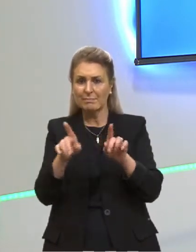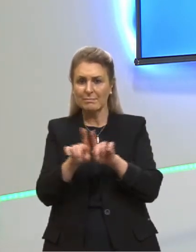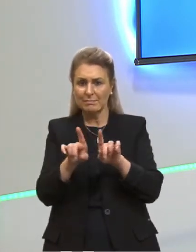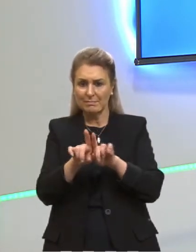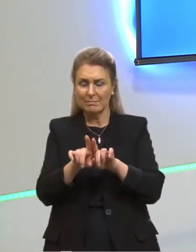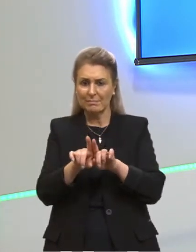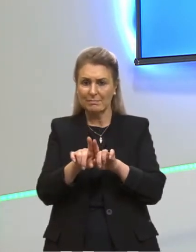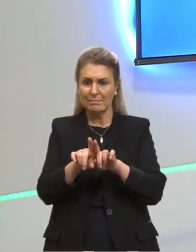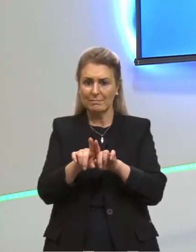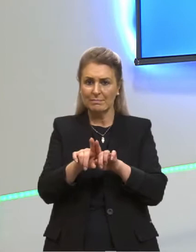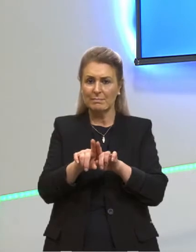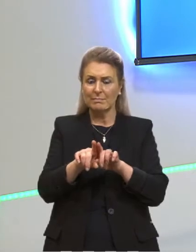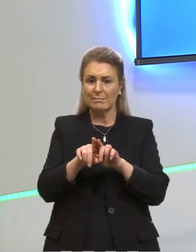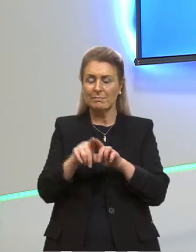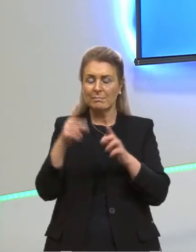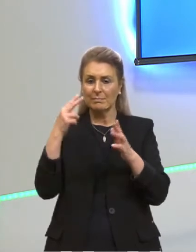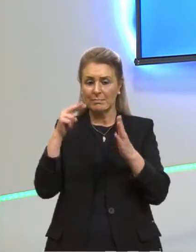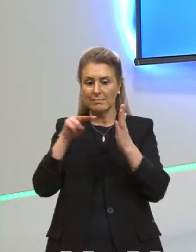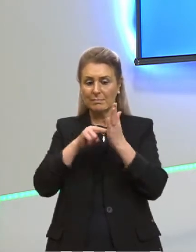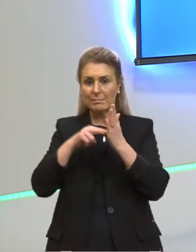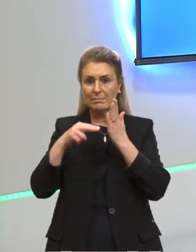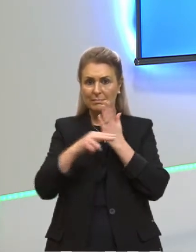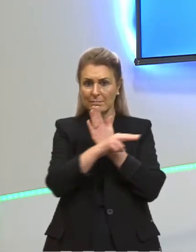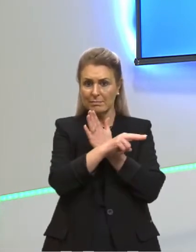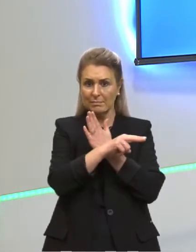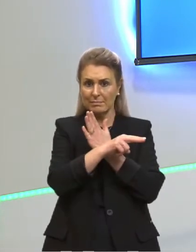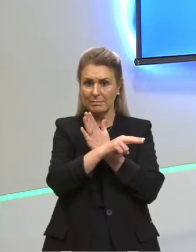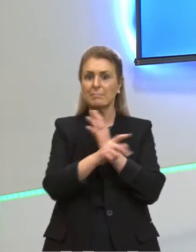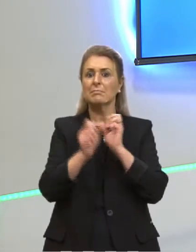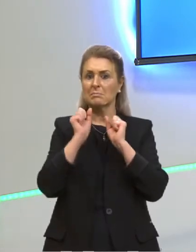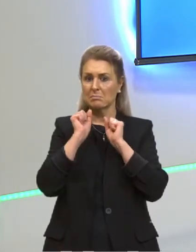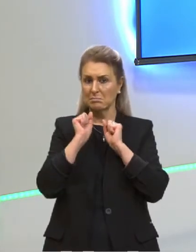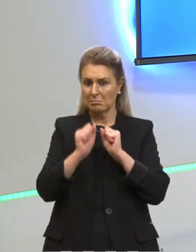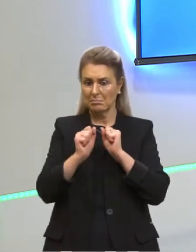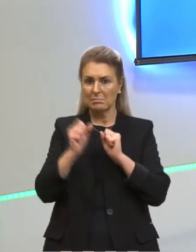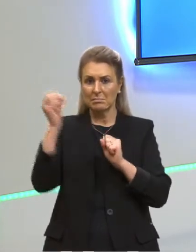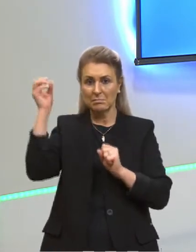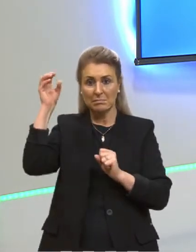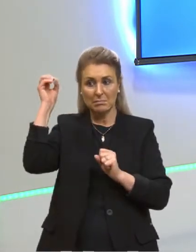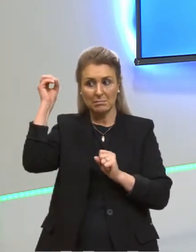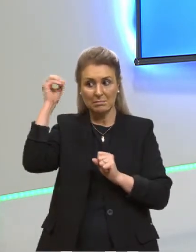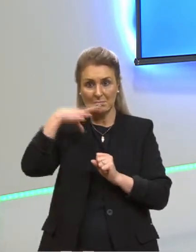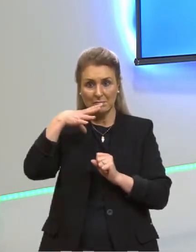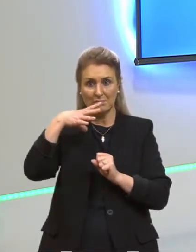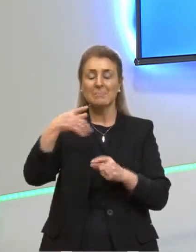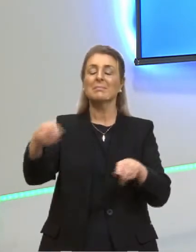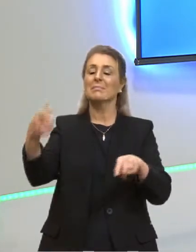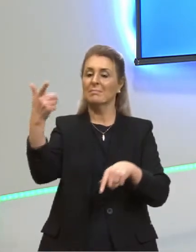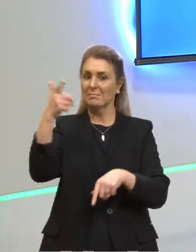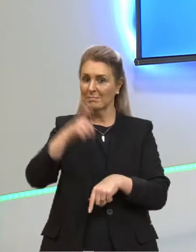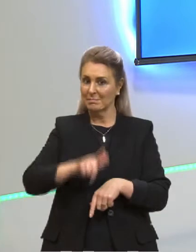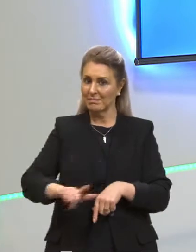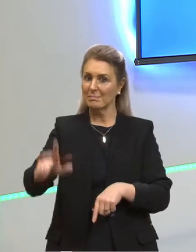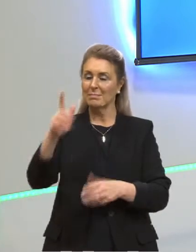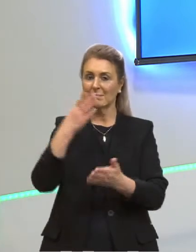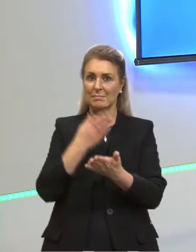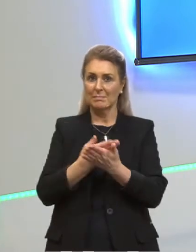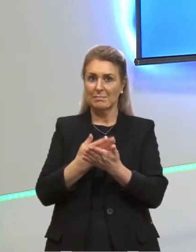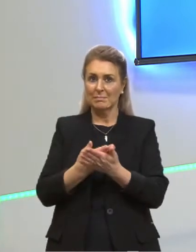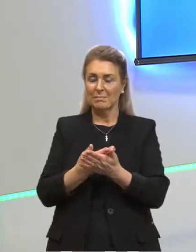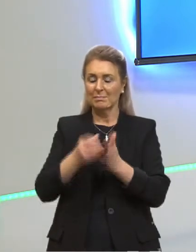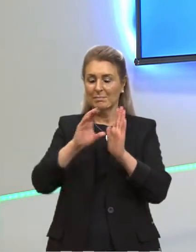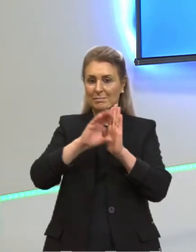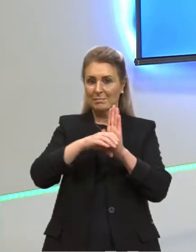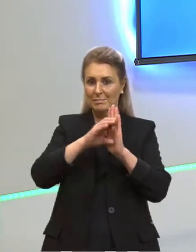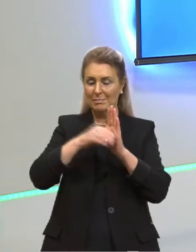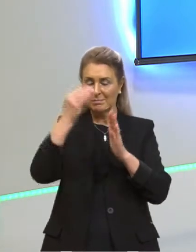enxergam a radiação infravermelha. Então, a gente viu lá em ótica isso e agora a gente está retomando aqui. Olha só quantos conceitos.